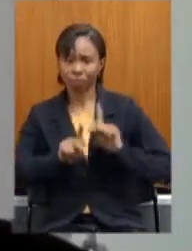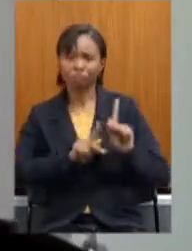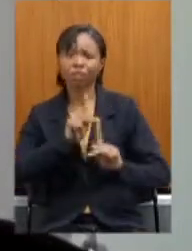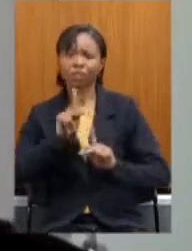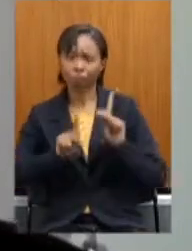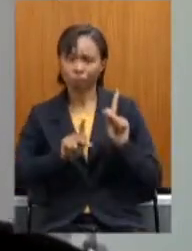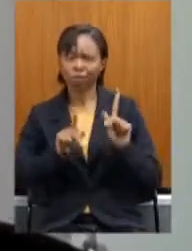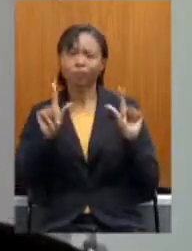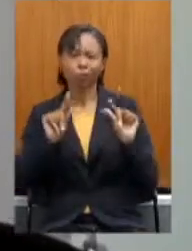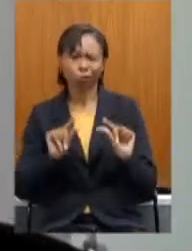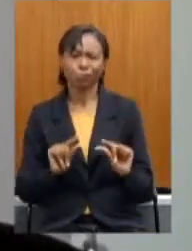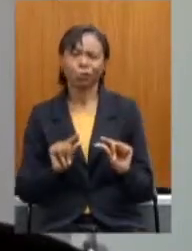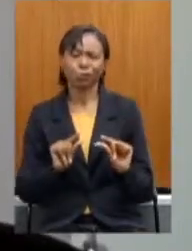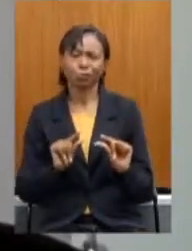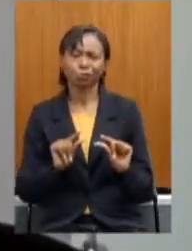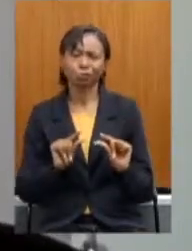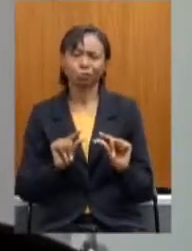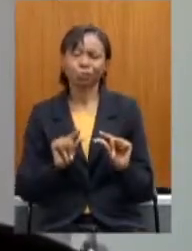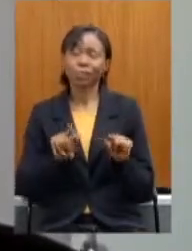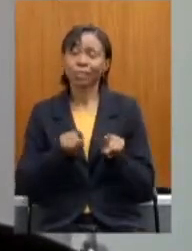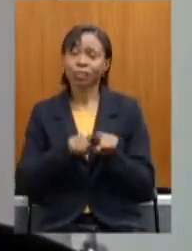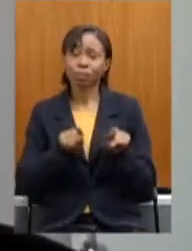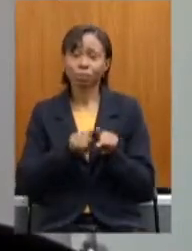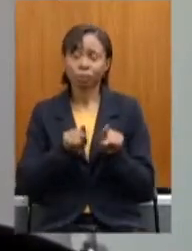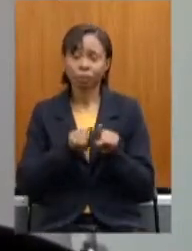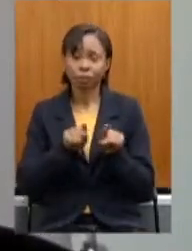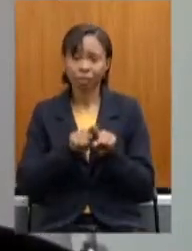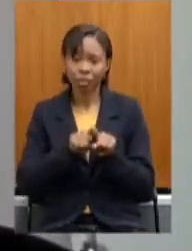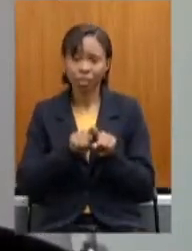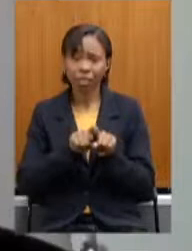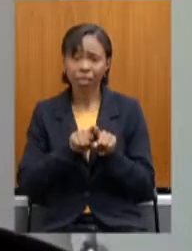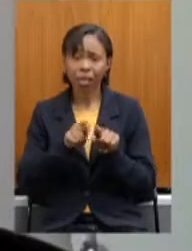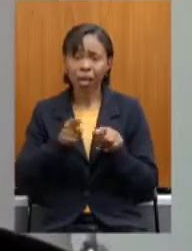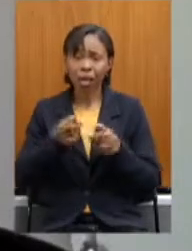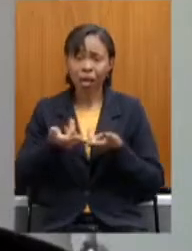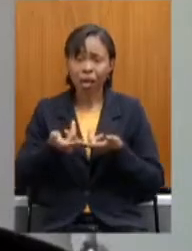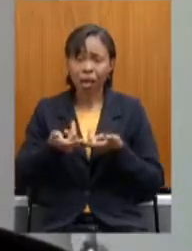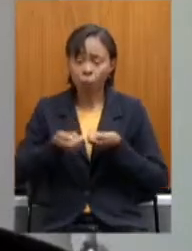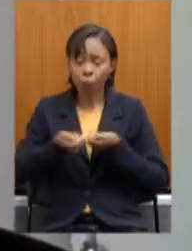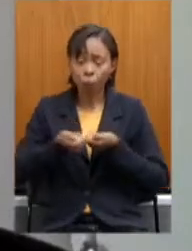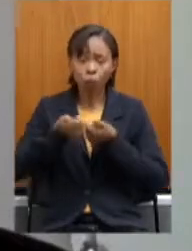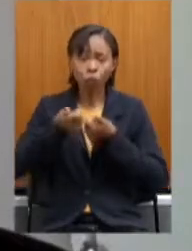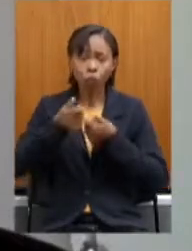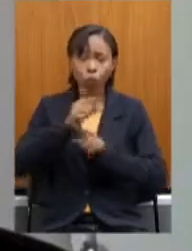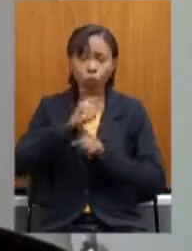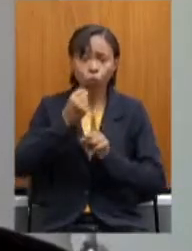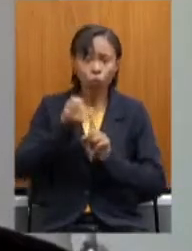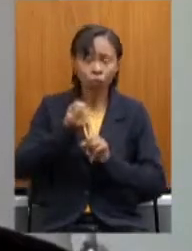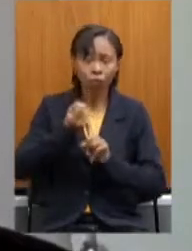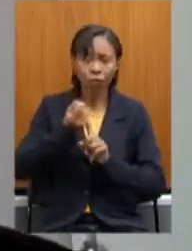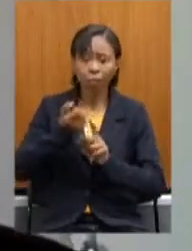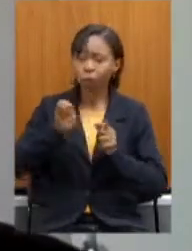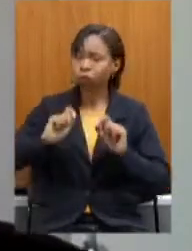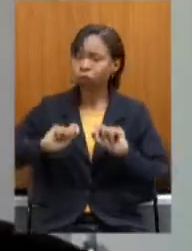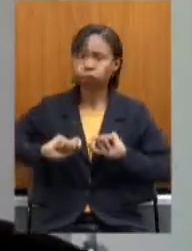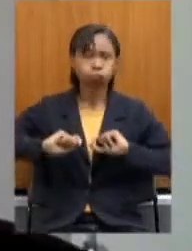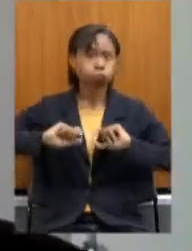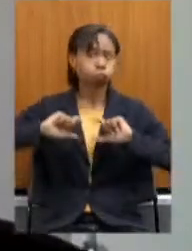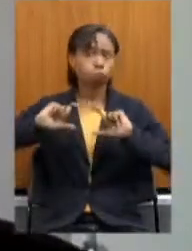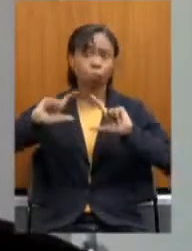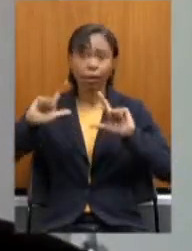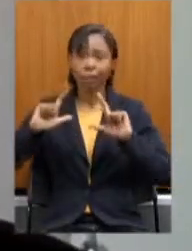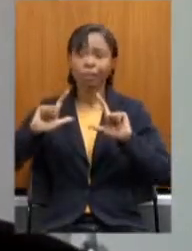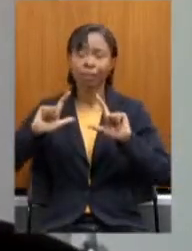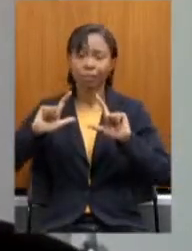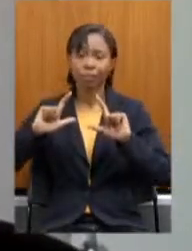aumenta a contribuição social devida pelo conjunto